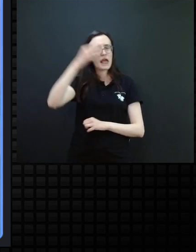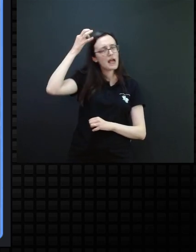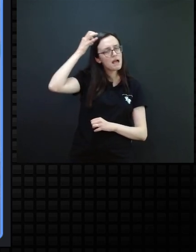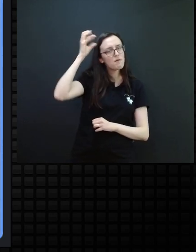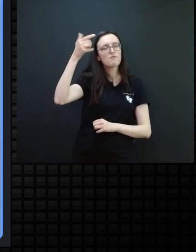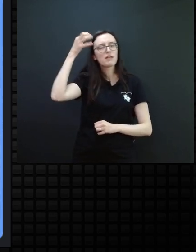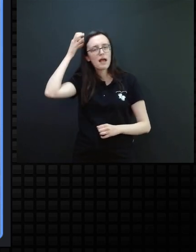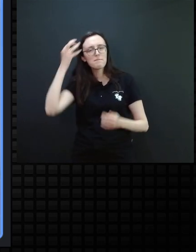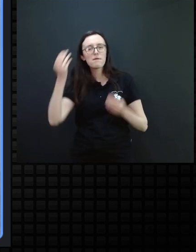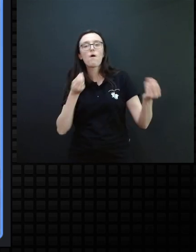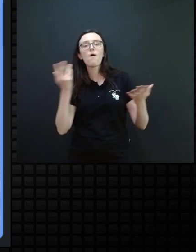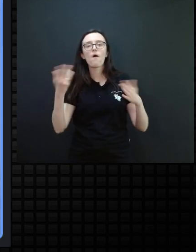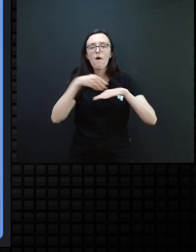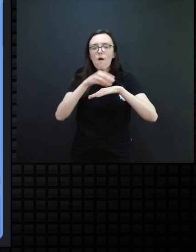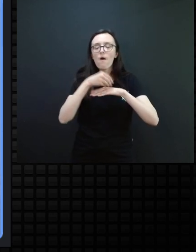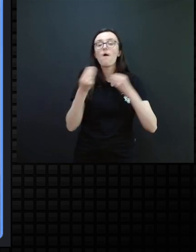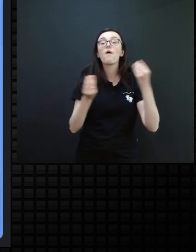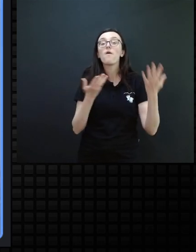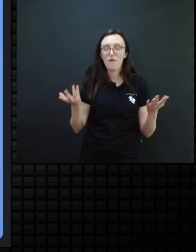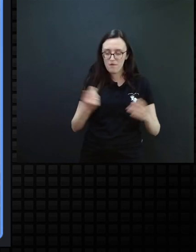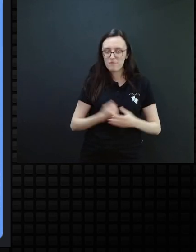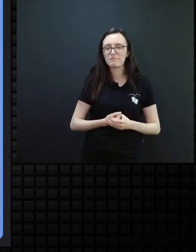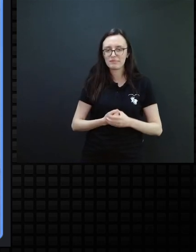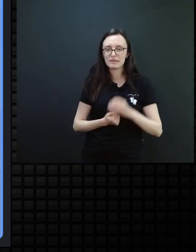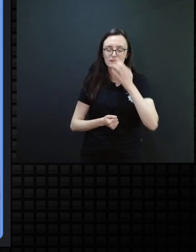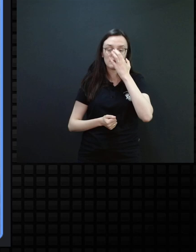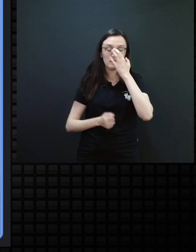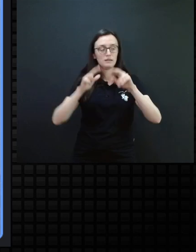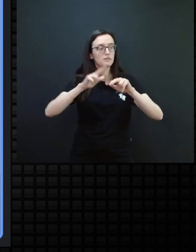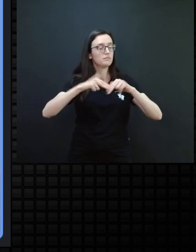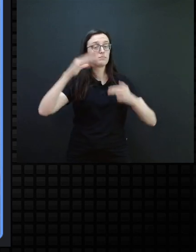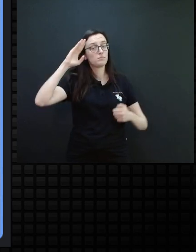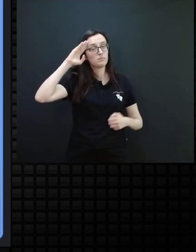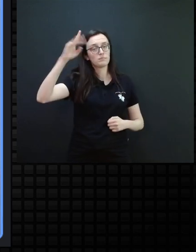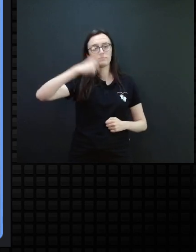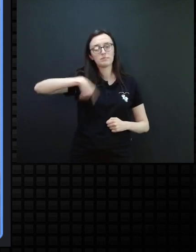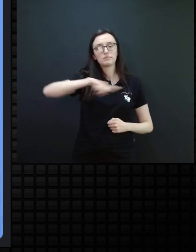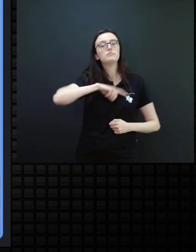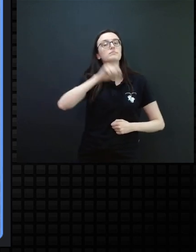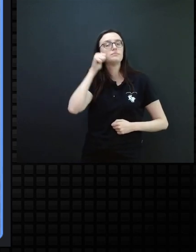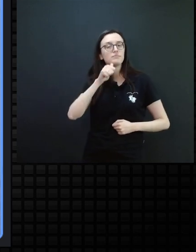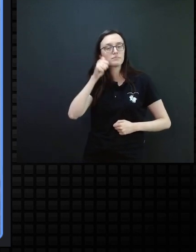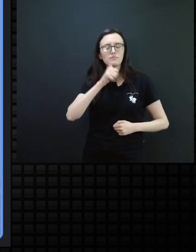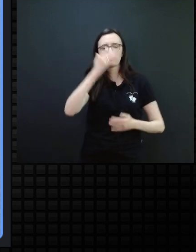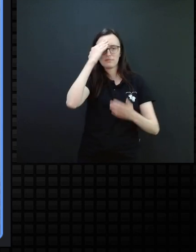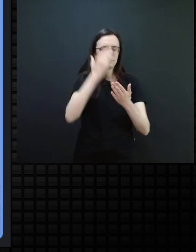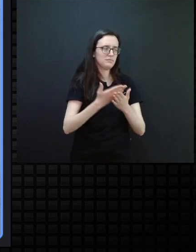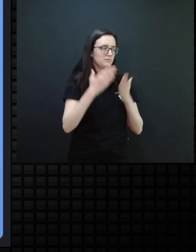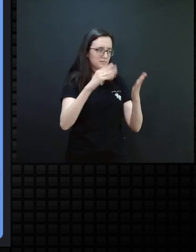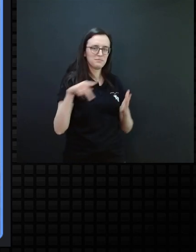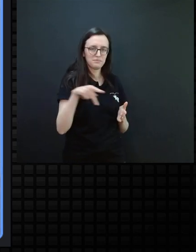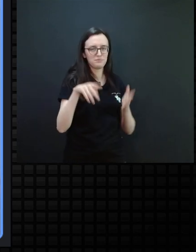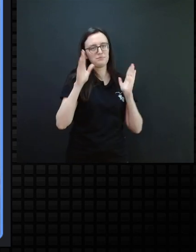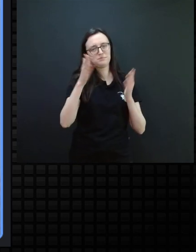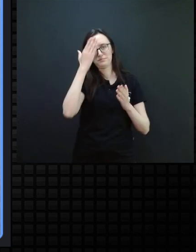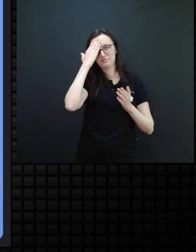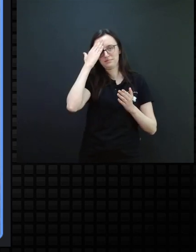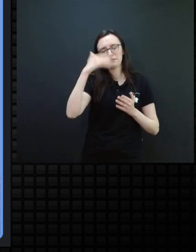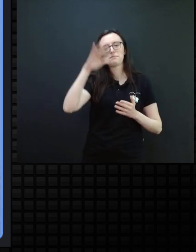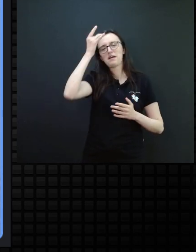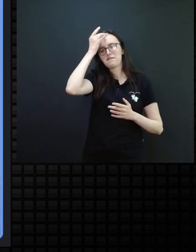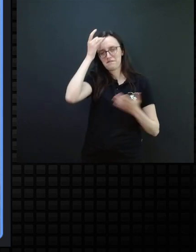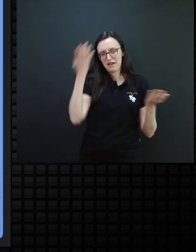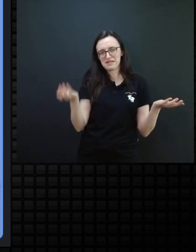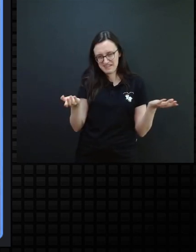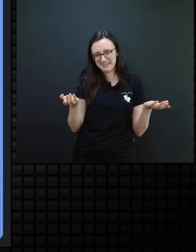tem cabelo? Como que fica isso daí? Então, principalmente nós, mulheres, né, eu acho que o professor Carlos tem já uma facilidade